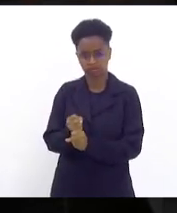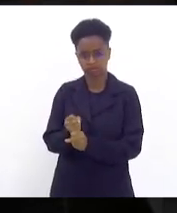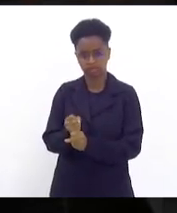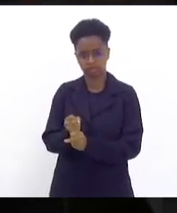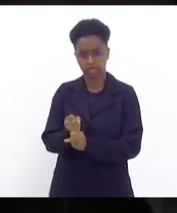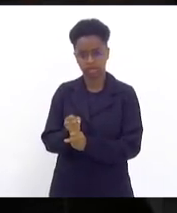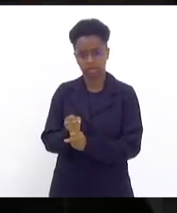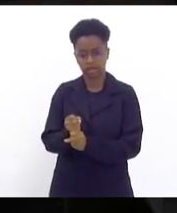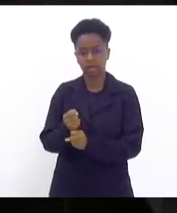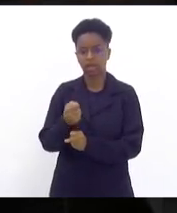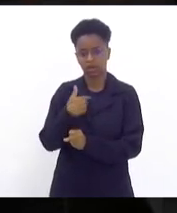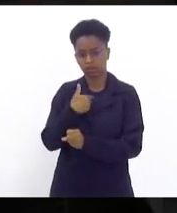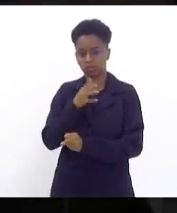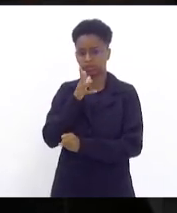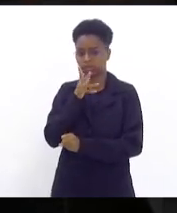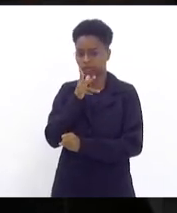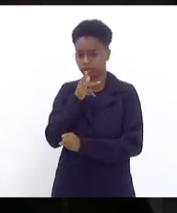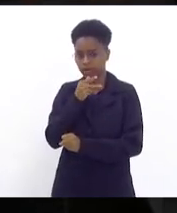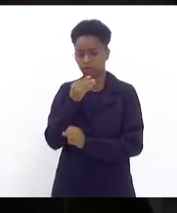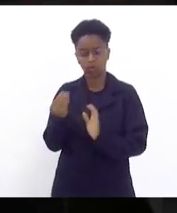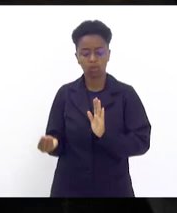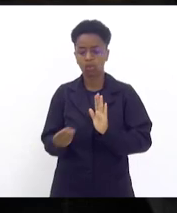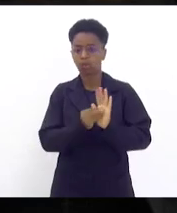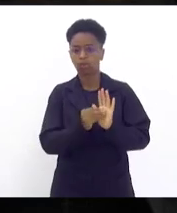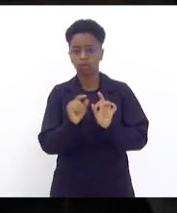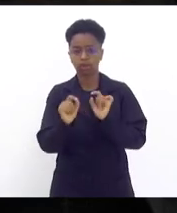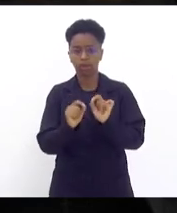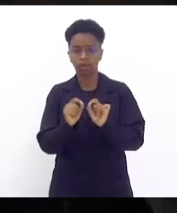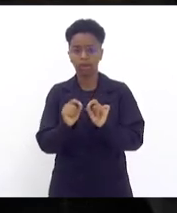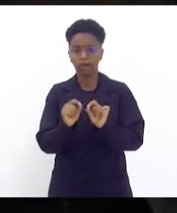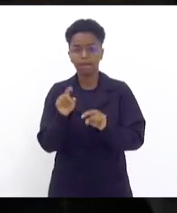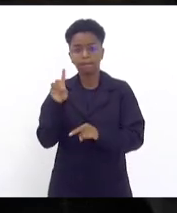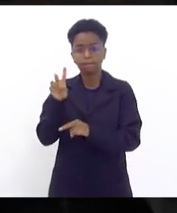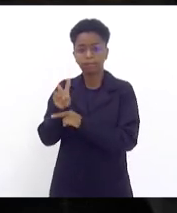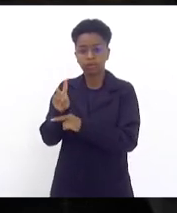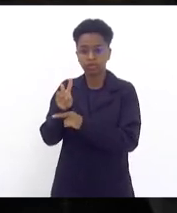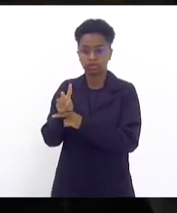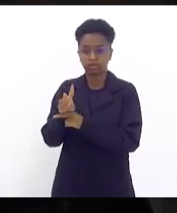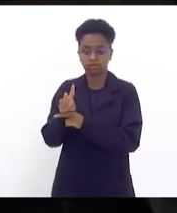botar o protetor de sol na cesta básica.